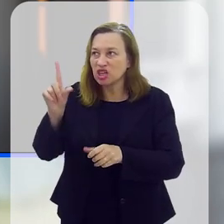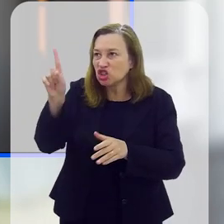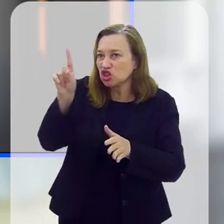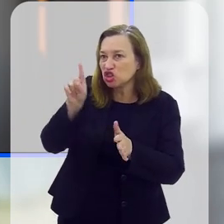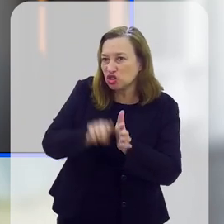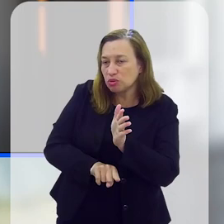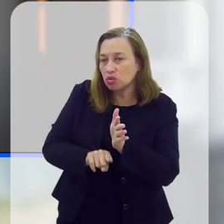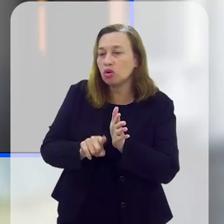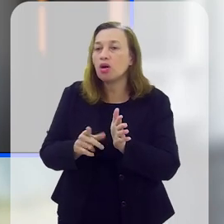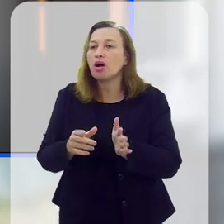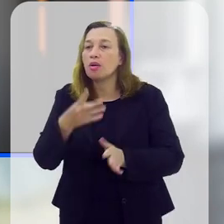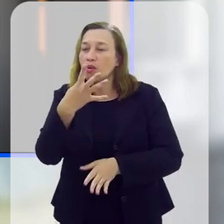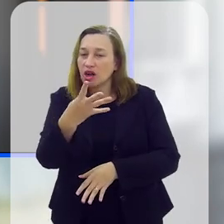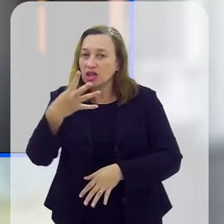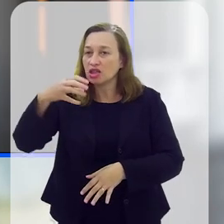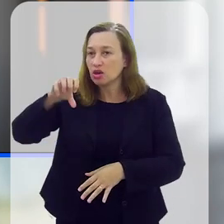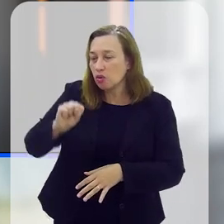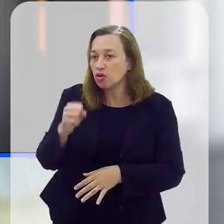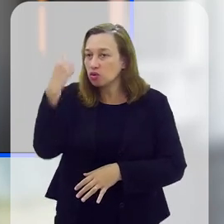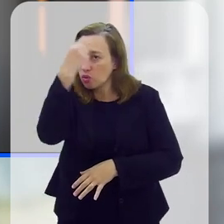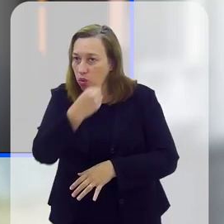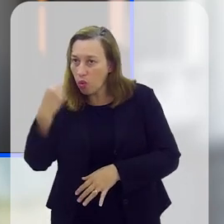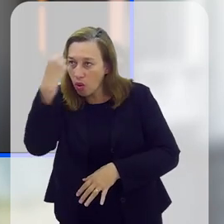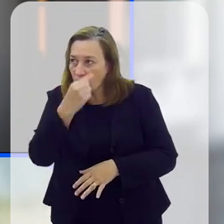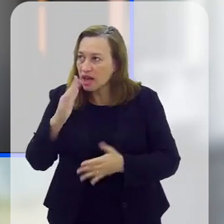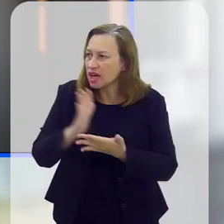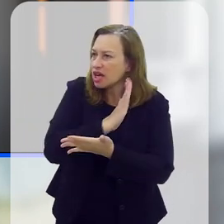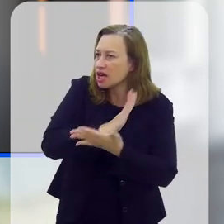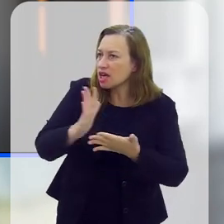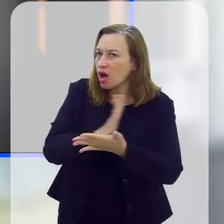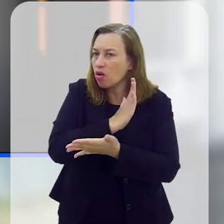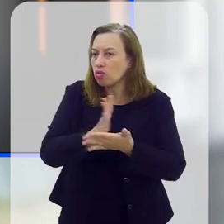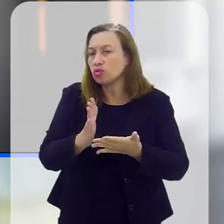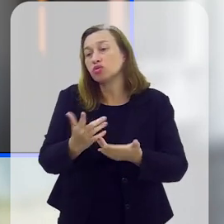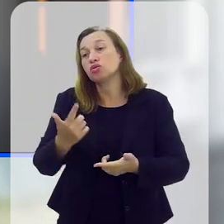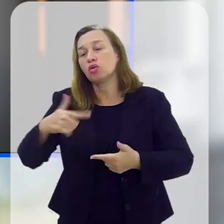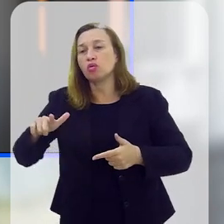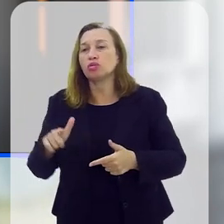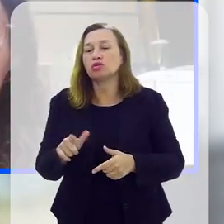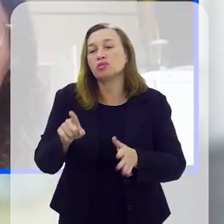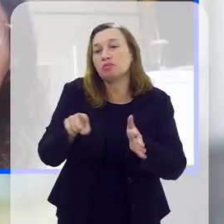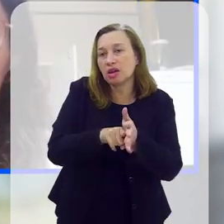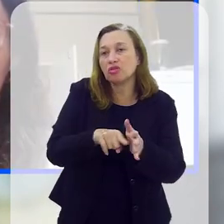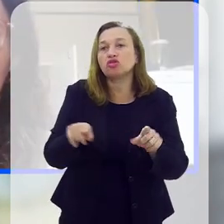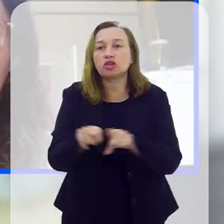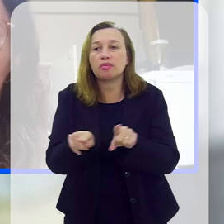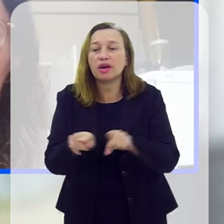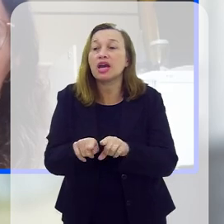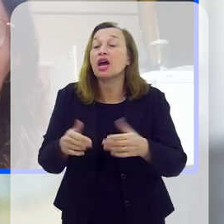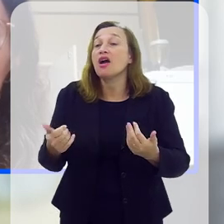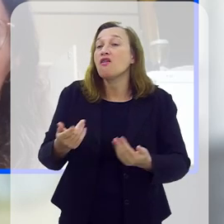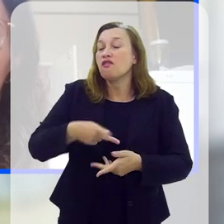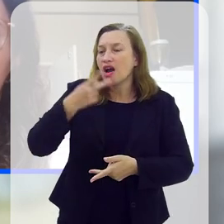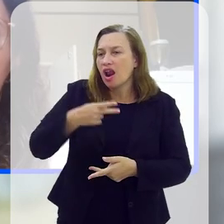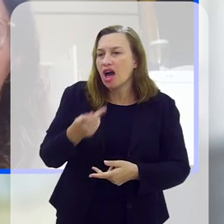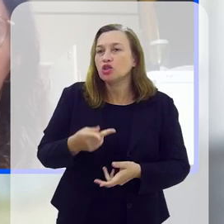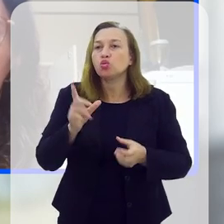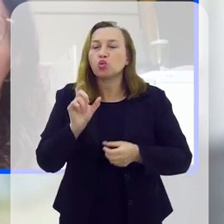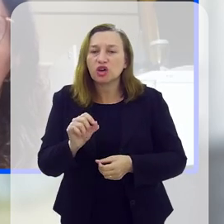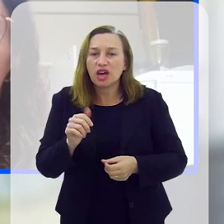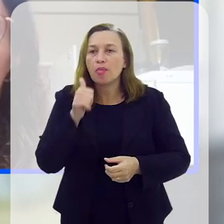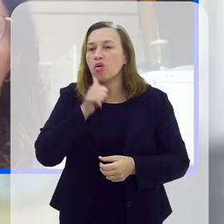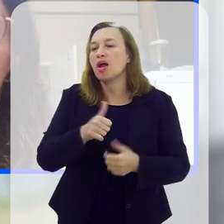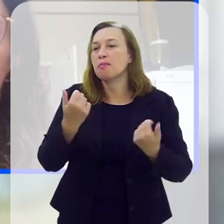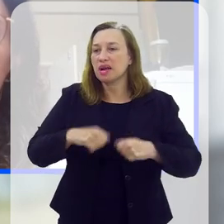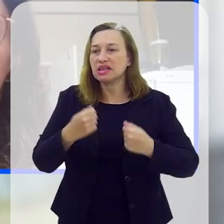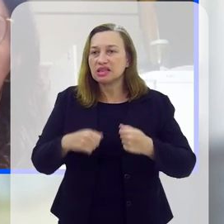já reduziu aí para 48 horas, e eu acho que em alguns casos até menos que isso, né. Queria que você falasse a respeito disso, o que